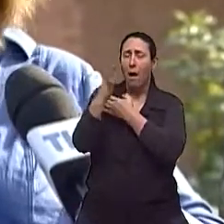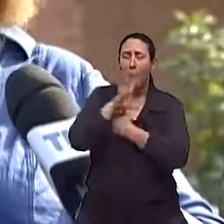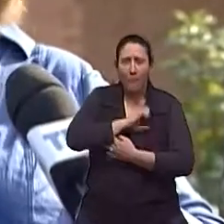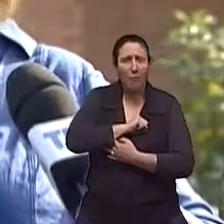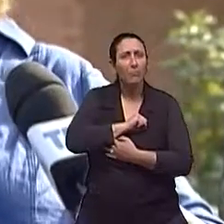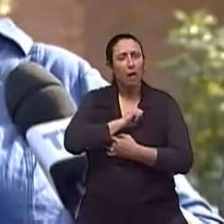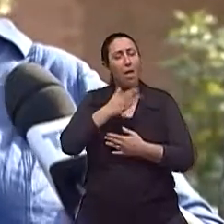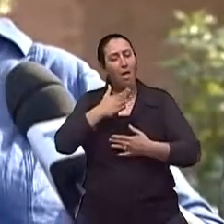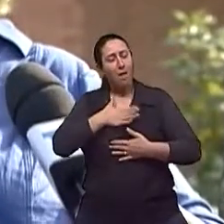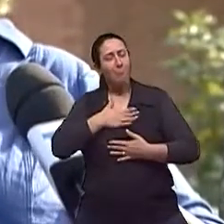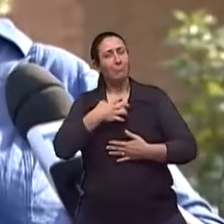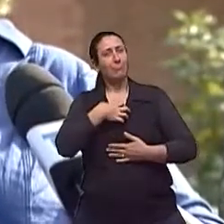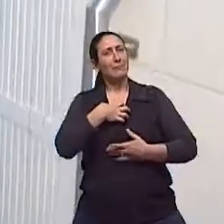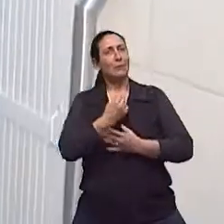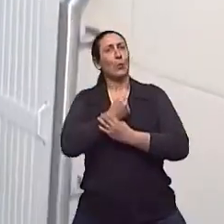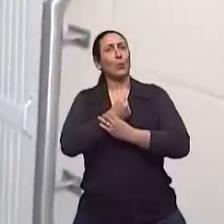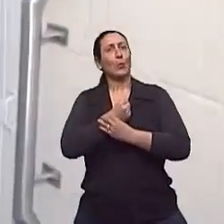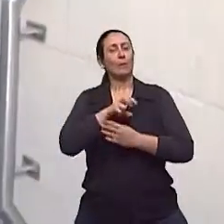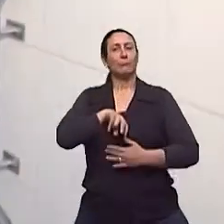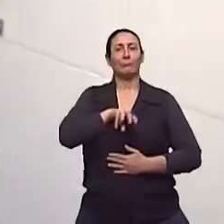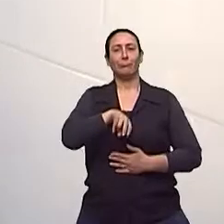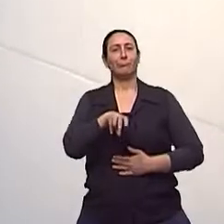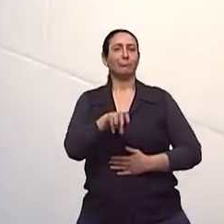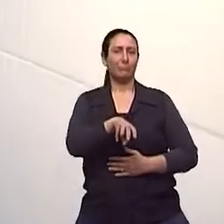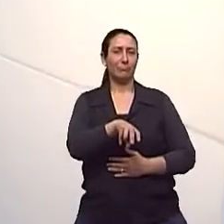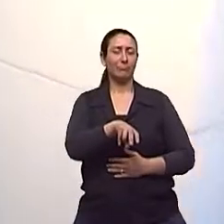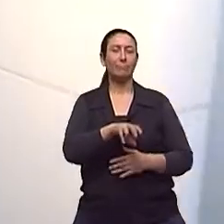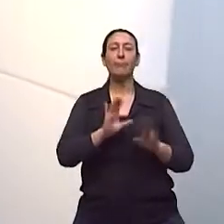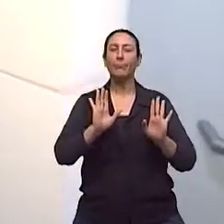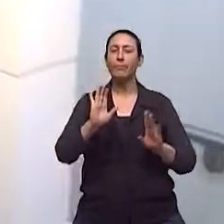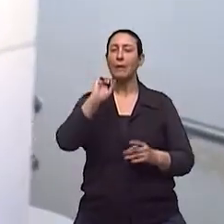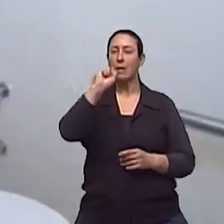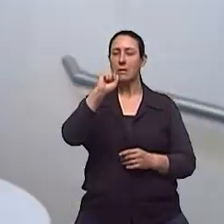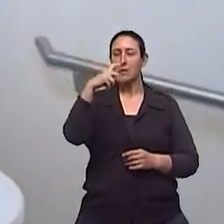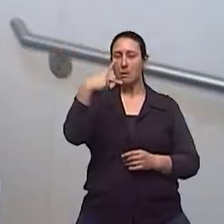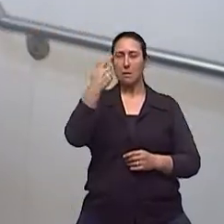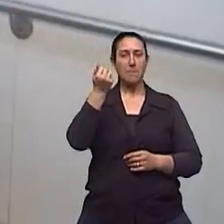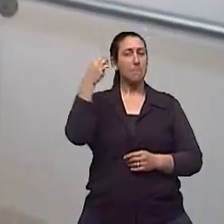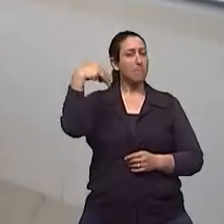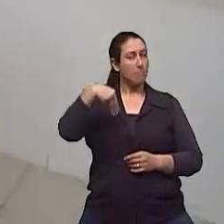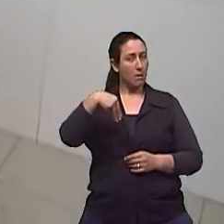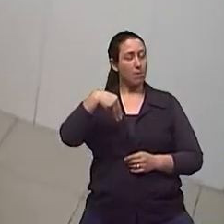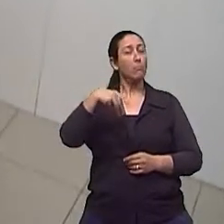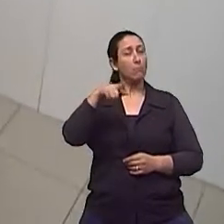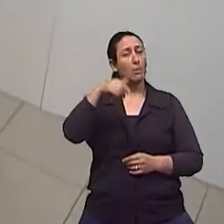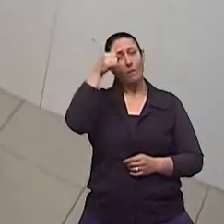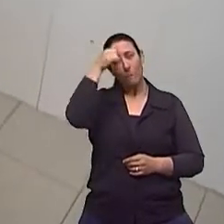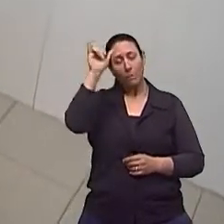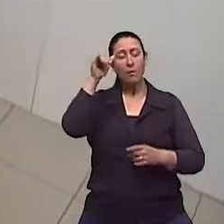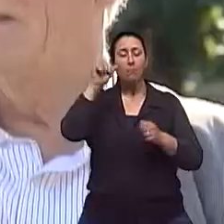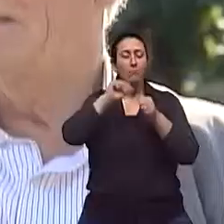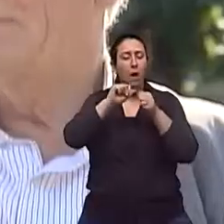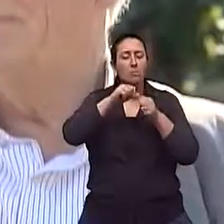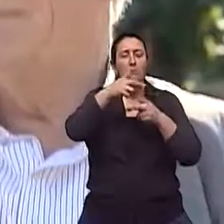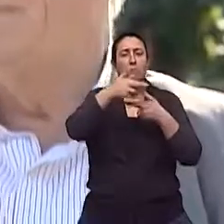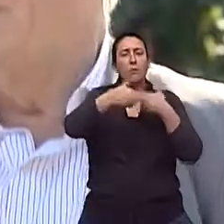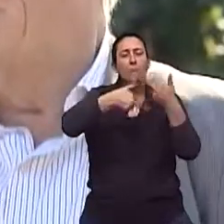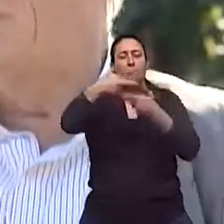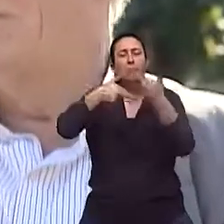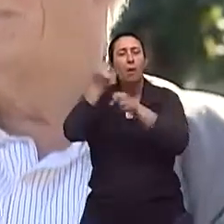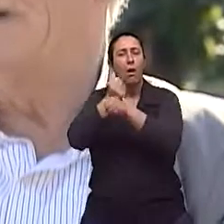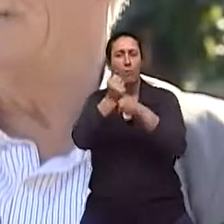ele tem, caminha com mais segurança. A SPAM também realiza obras para evitar quedas dos idosos. A nossa